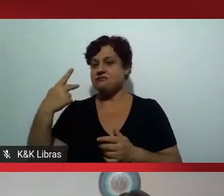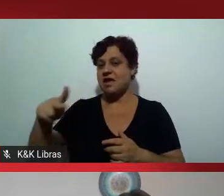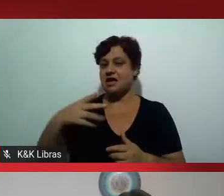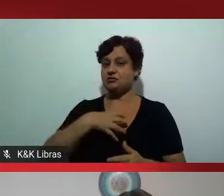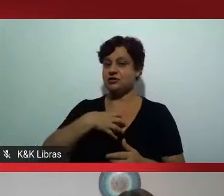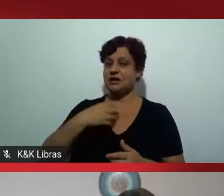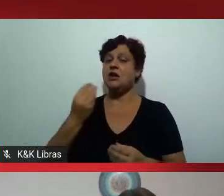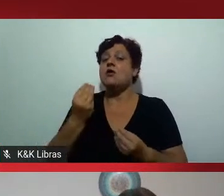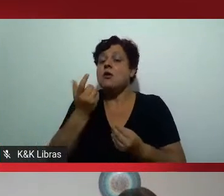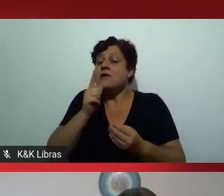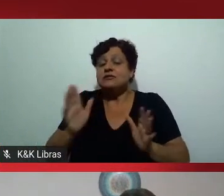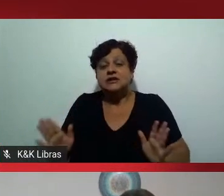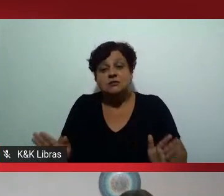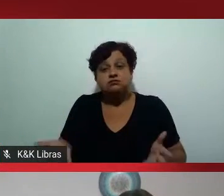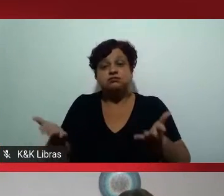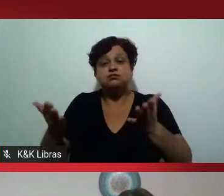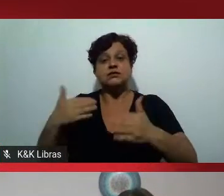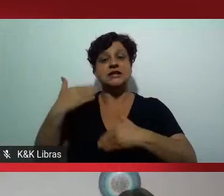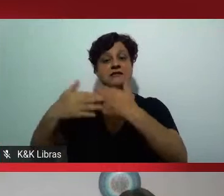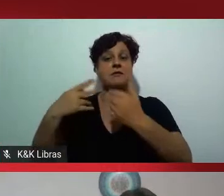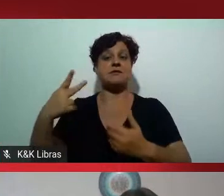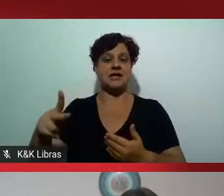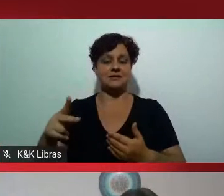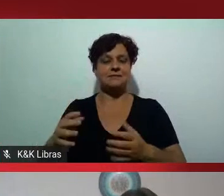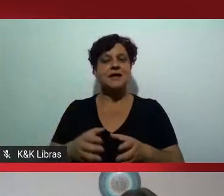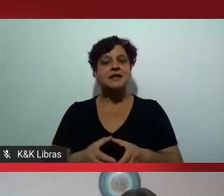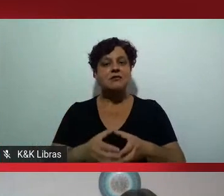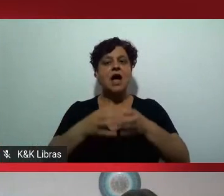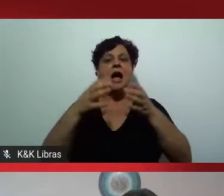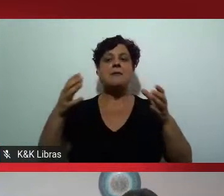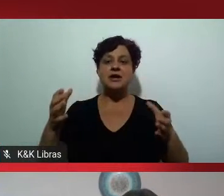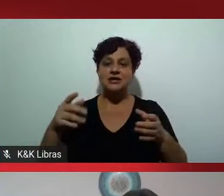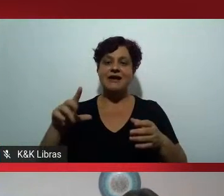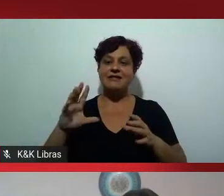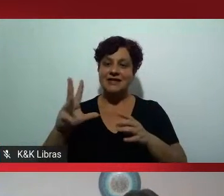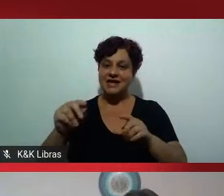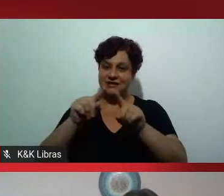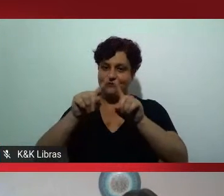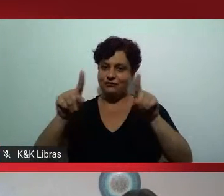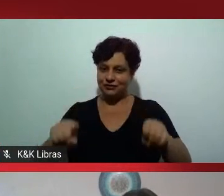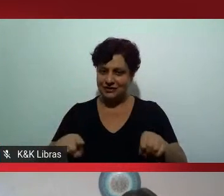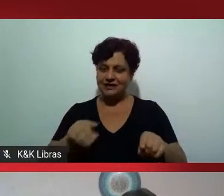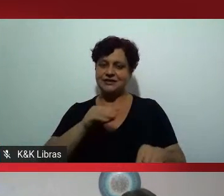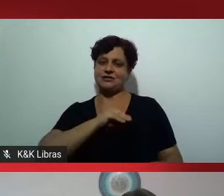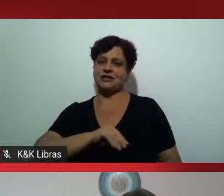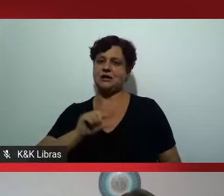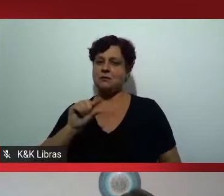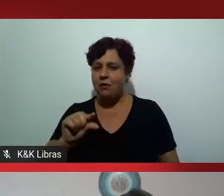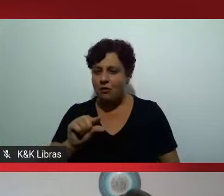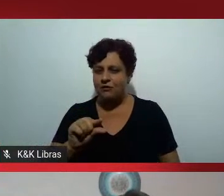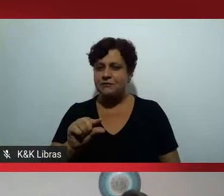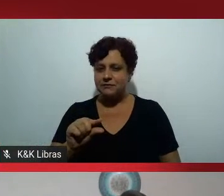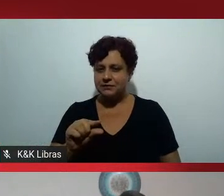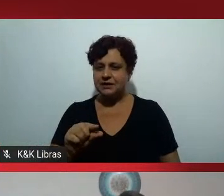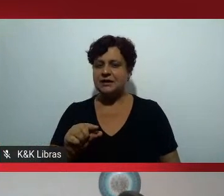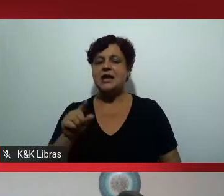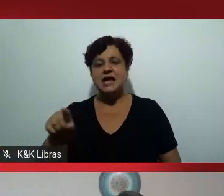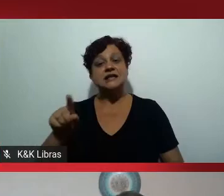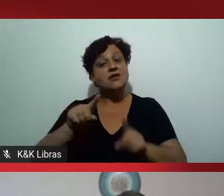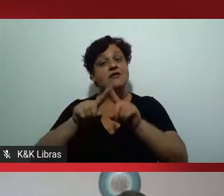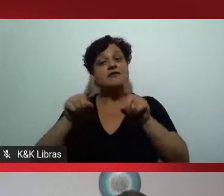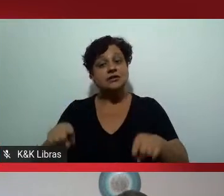para alavancar esse desenvolvimento. A grande maioria desses colaboradores que tem um salário um pouco mais baixo são